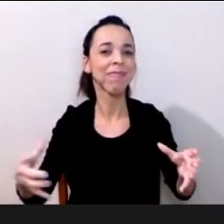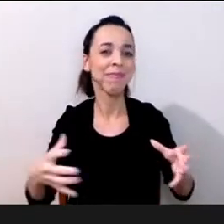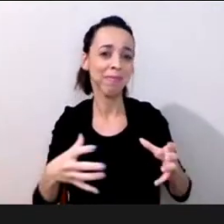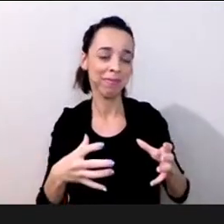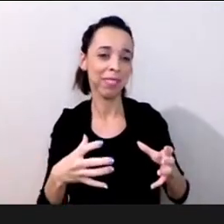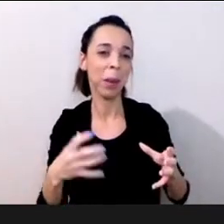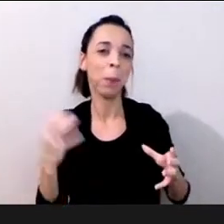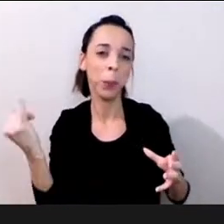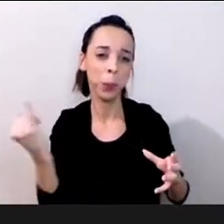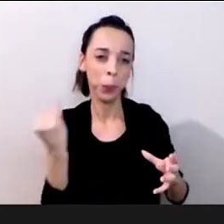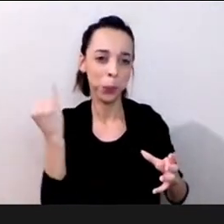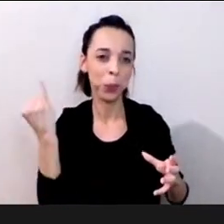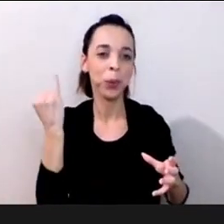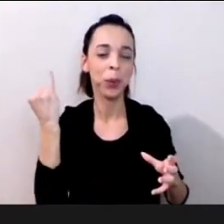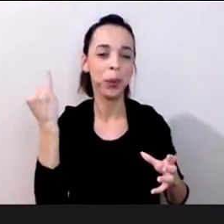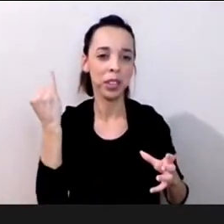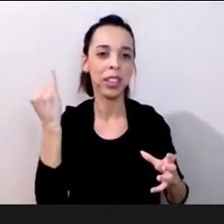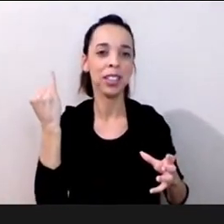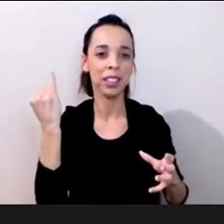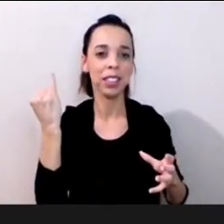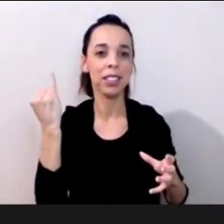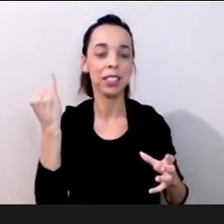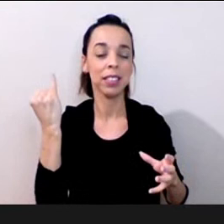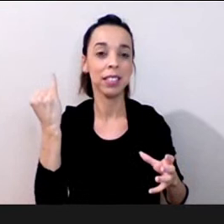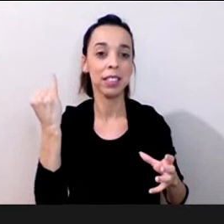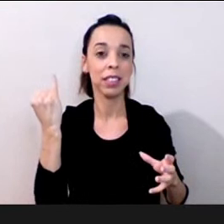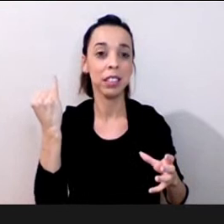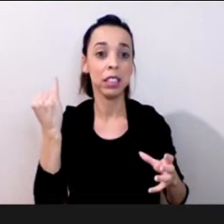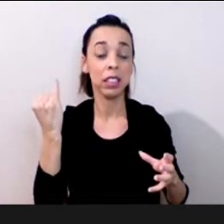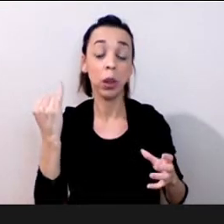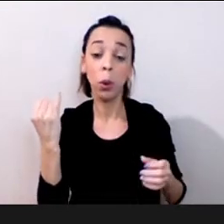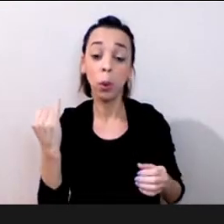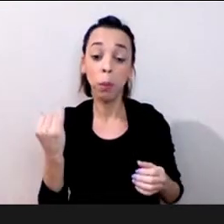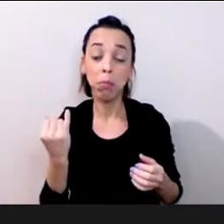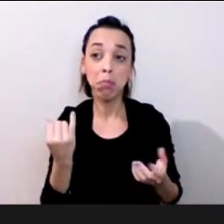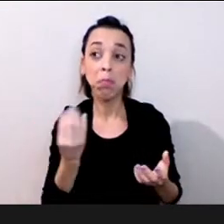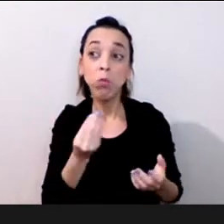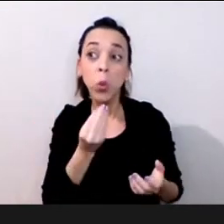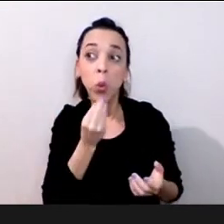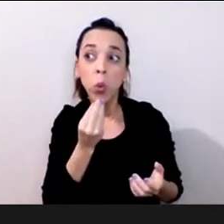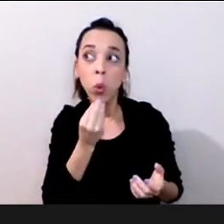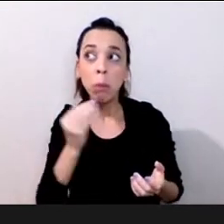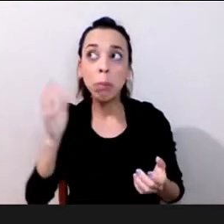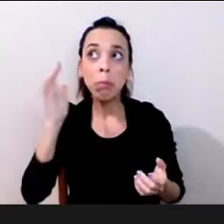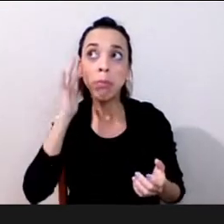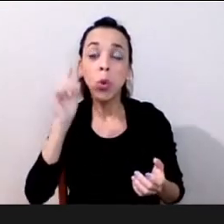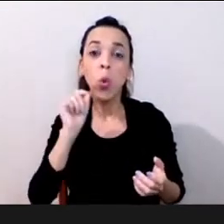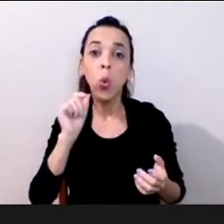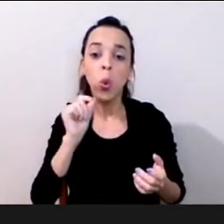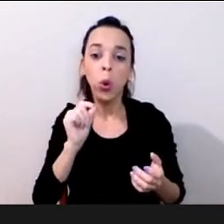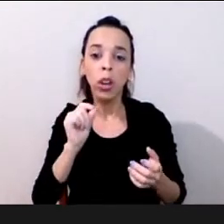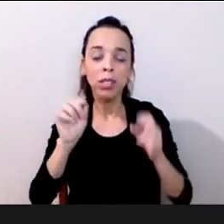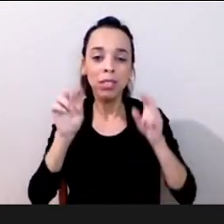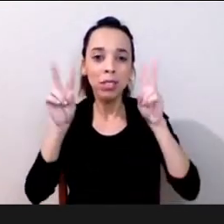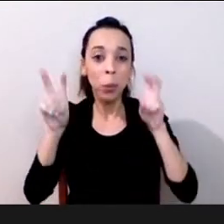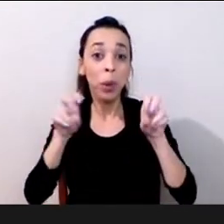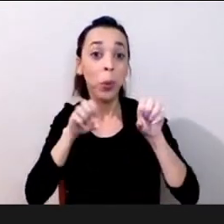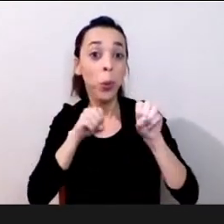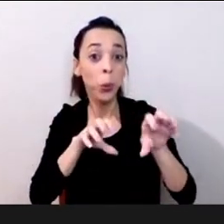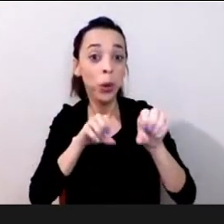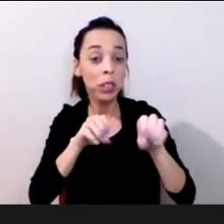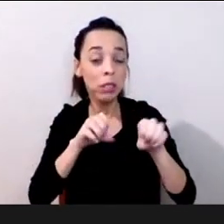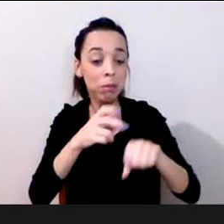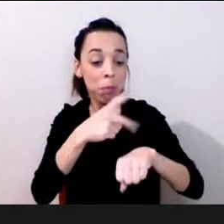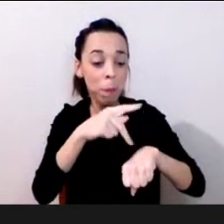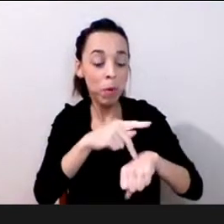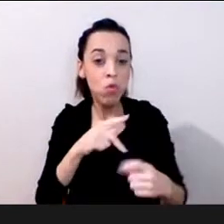de uma um currículo universal um desenho universal da sociedade para todos quer dizer em que